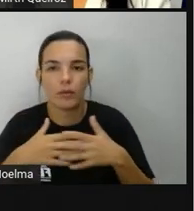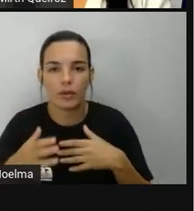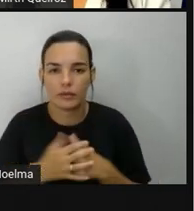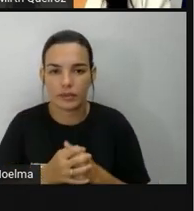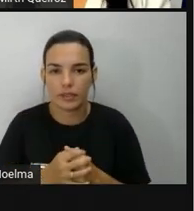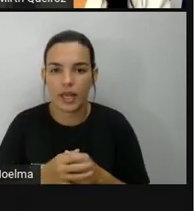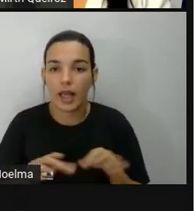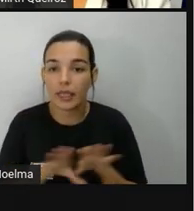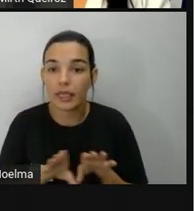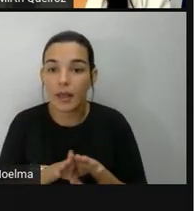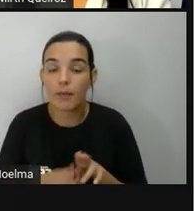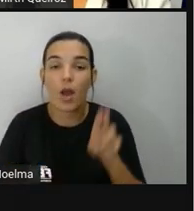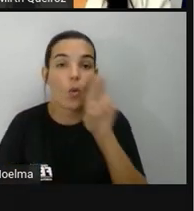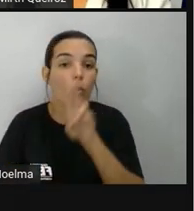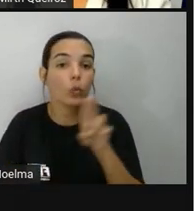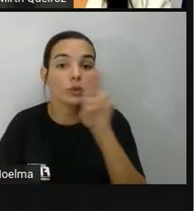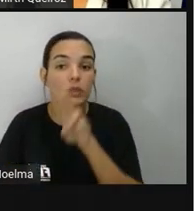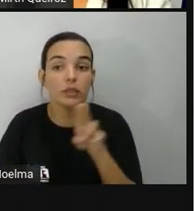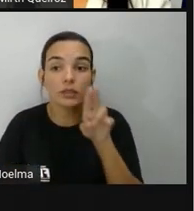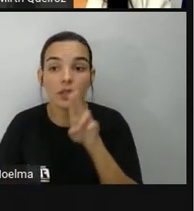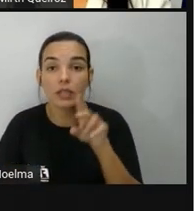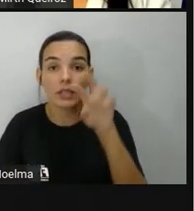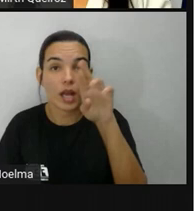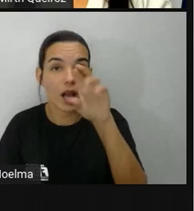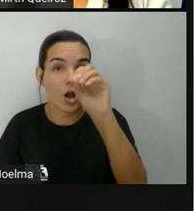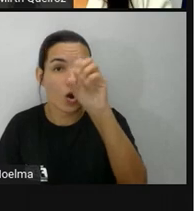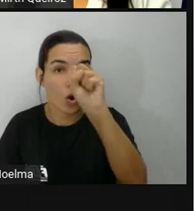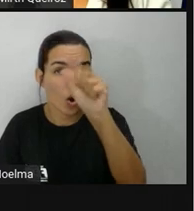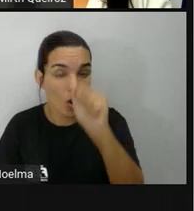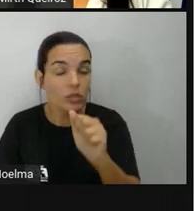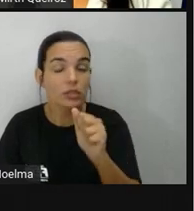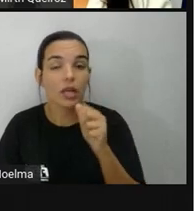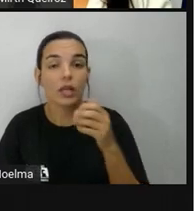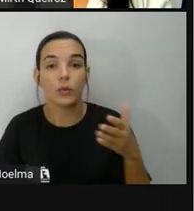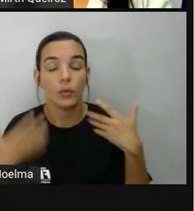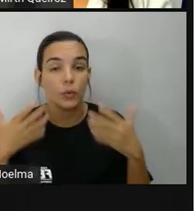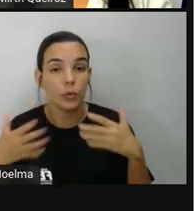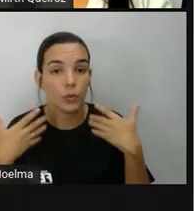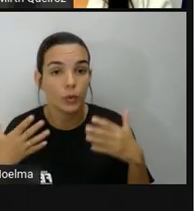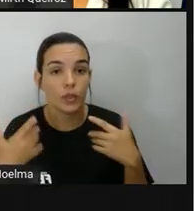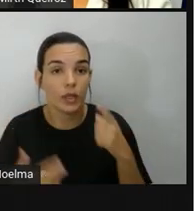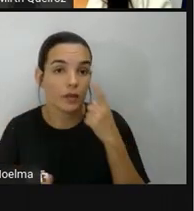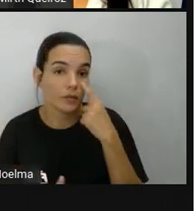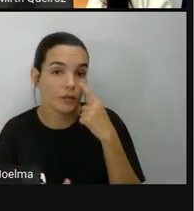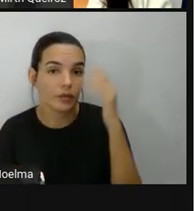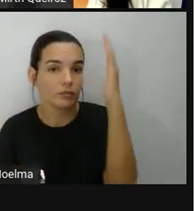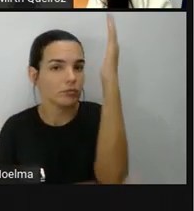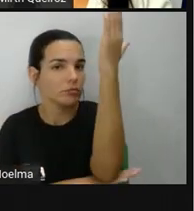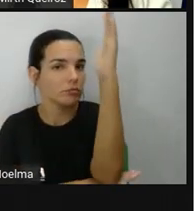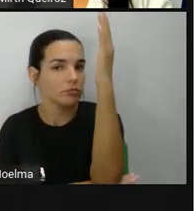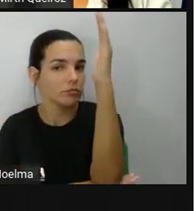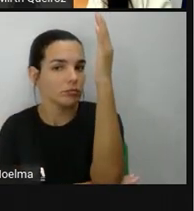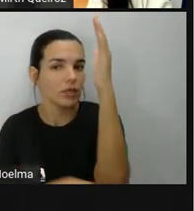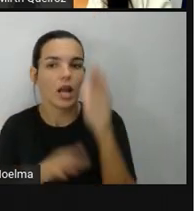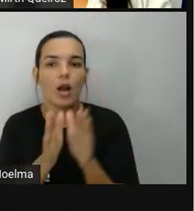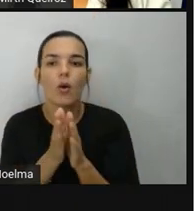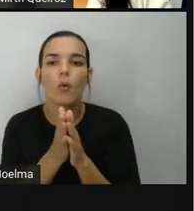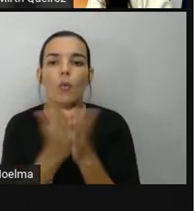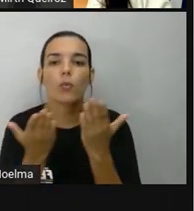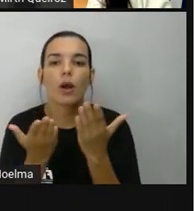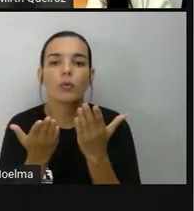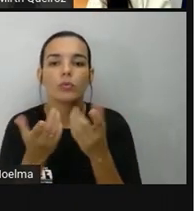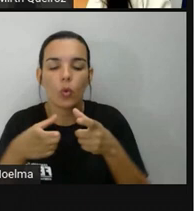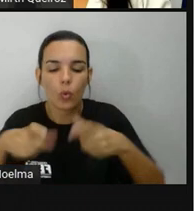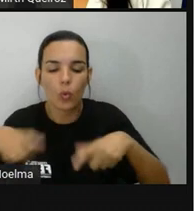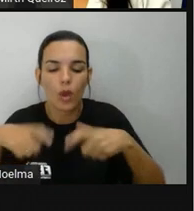rosa dos ventos, tendo por ponto de referência o prédio. Qual a posição da casa das